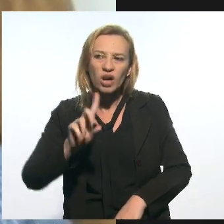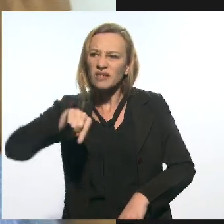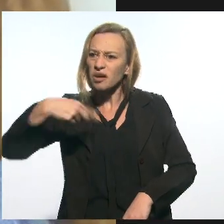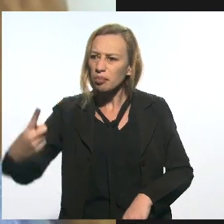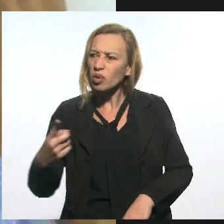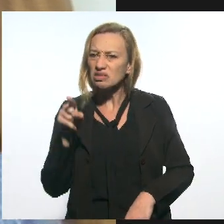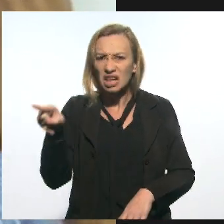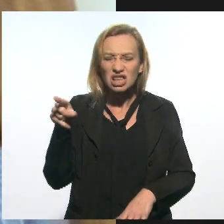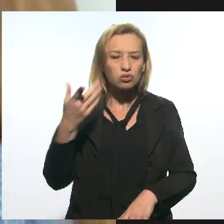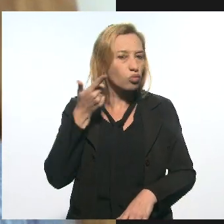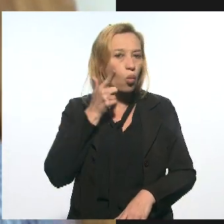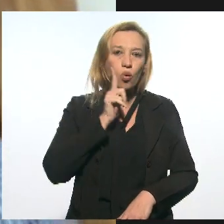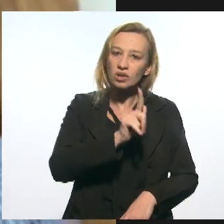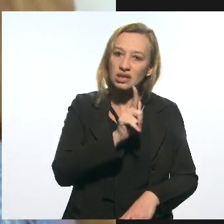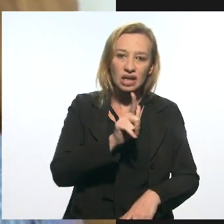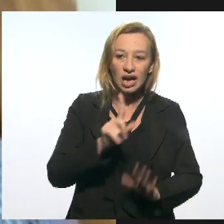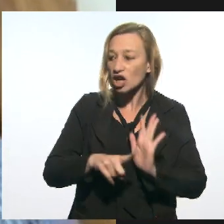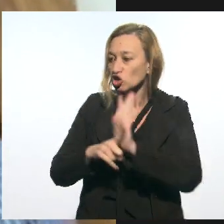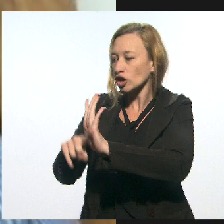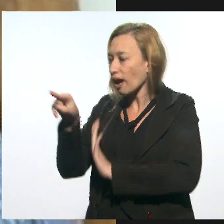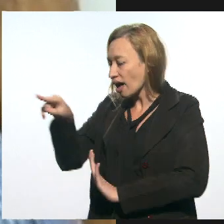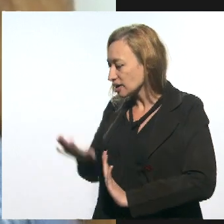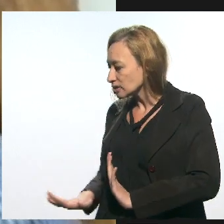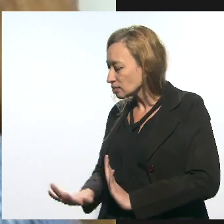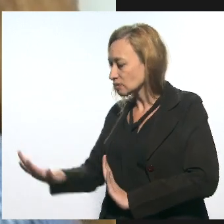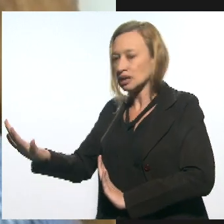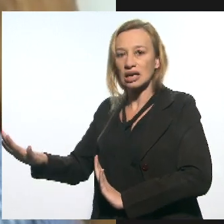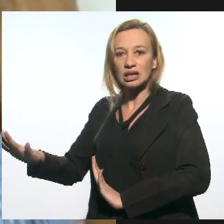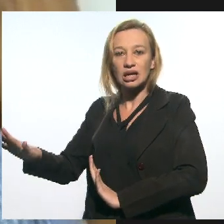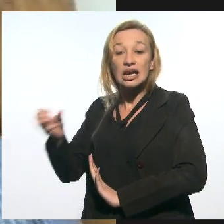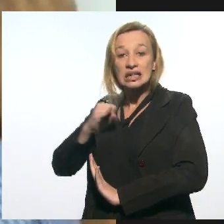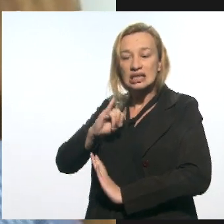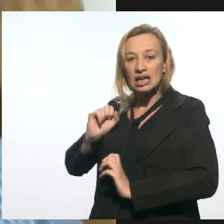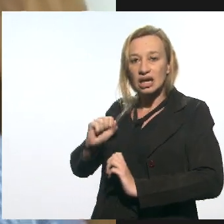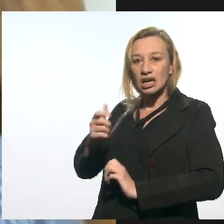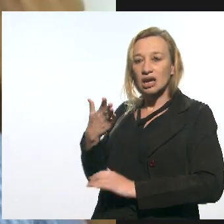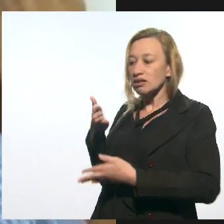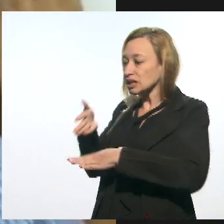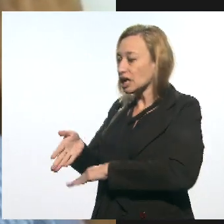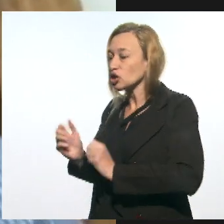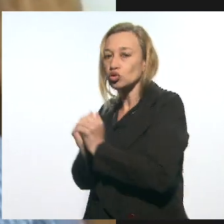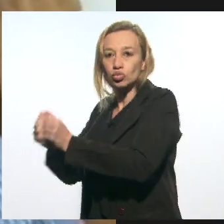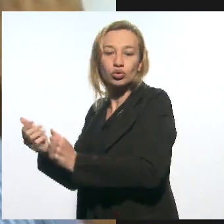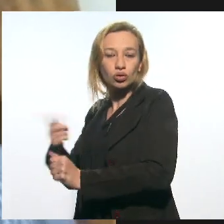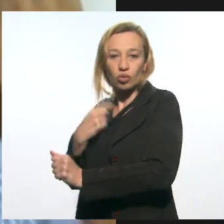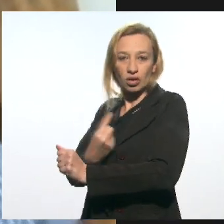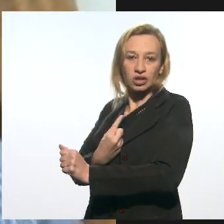nem eles conseguem atender mais dentro da comunidade. eles entrarem junto com a gente, depois eles mesmos são rechaçados.